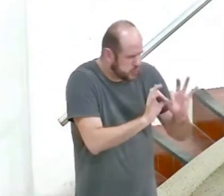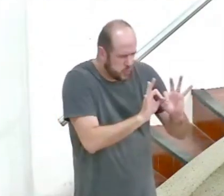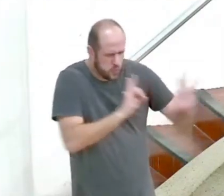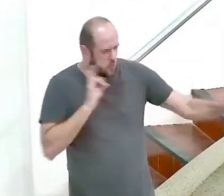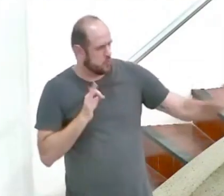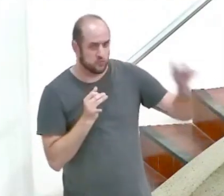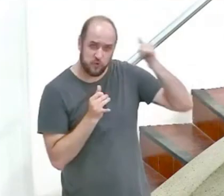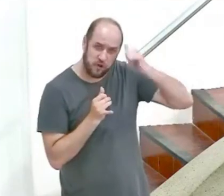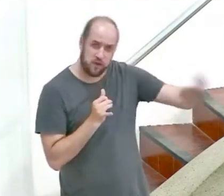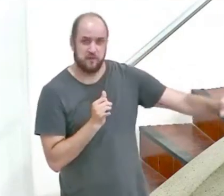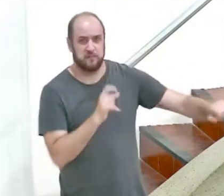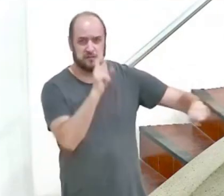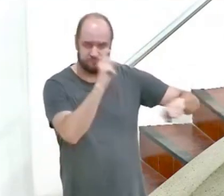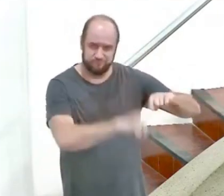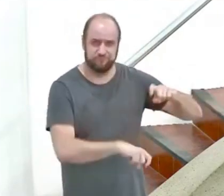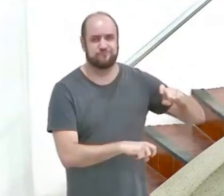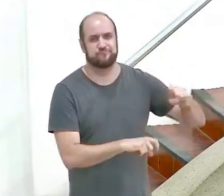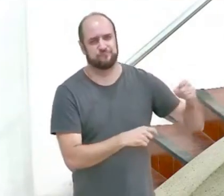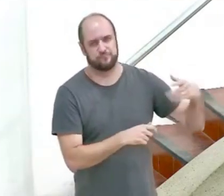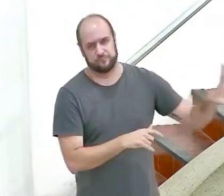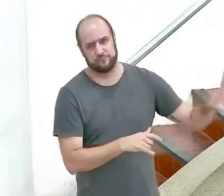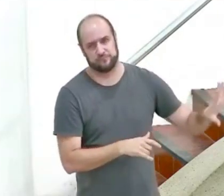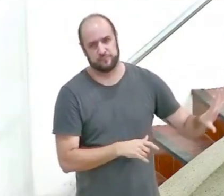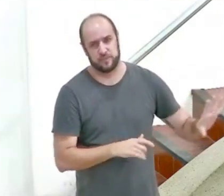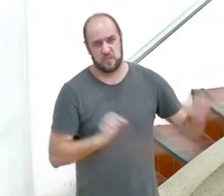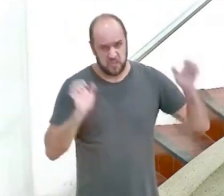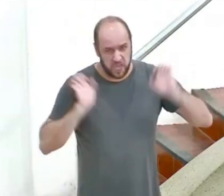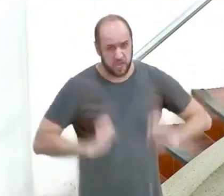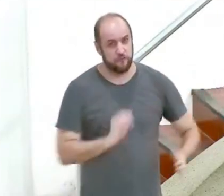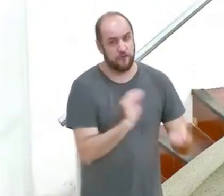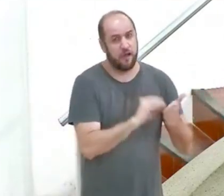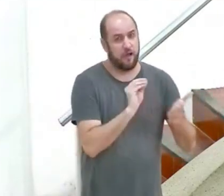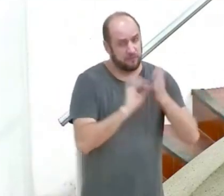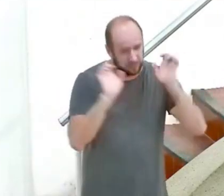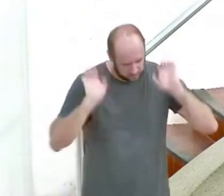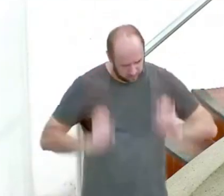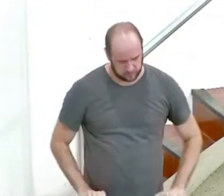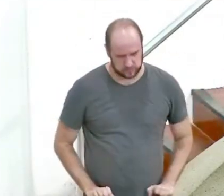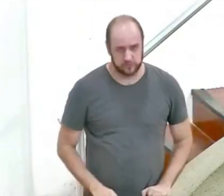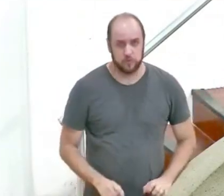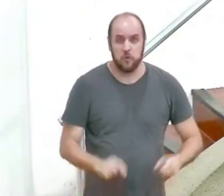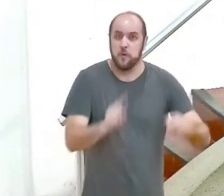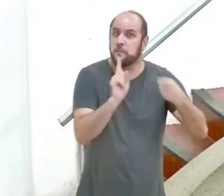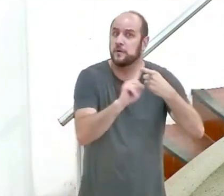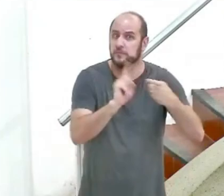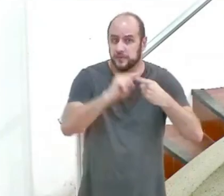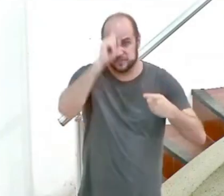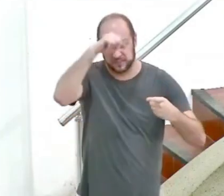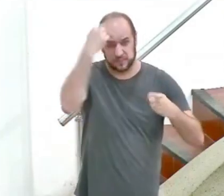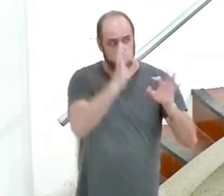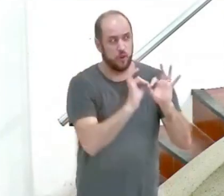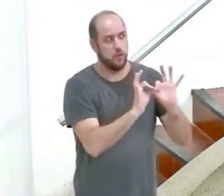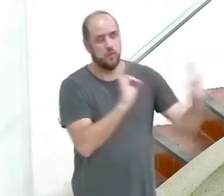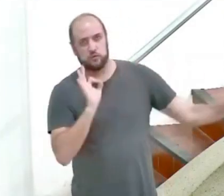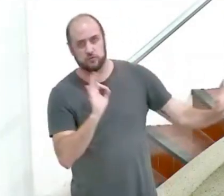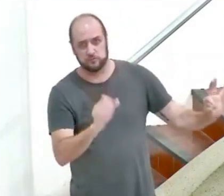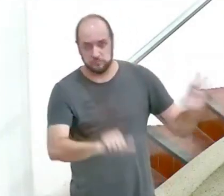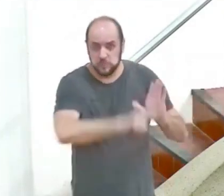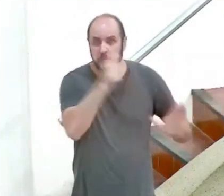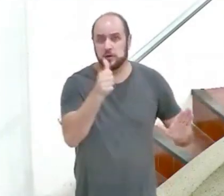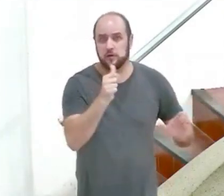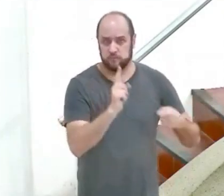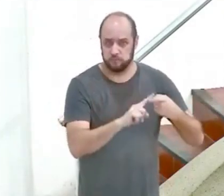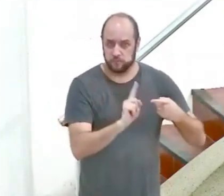imoralidade sexual. Primeiro, então, ser santo consiste em ficar longe da imoralidade. Em segundo, ser santo